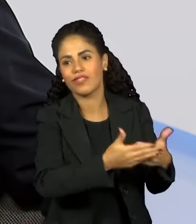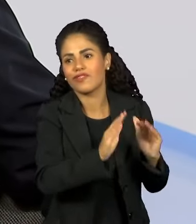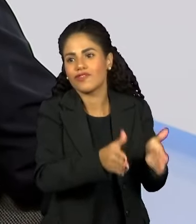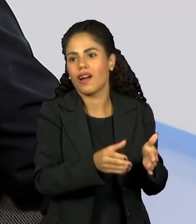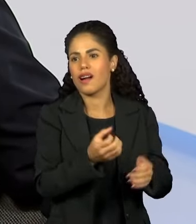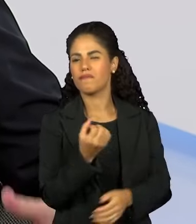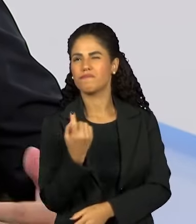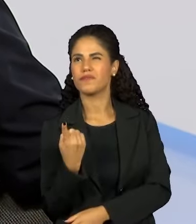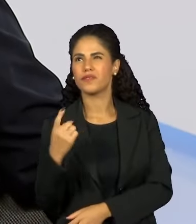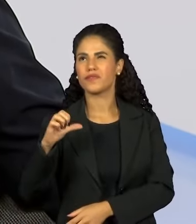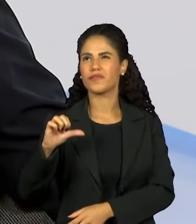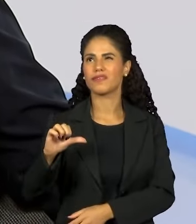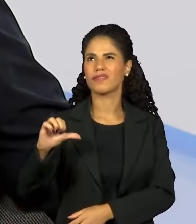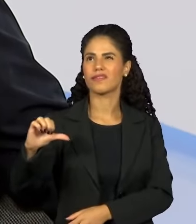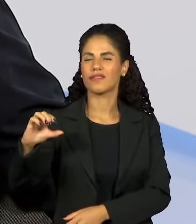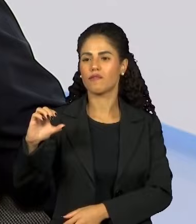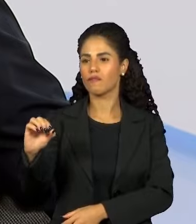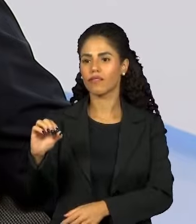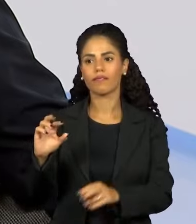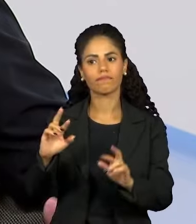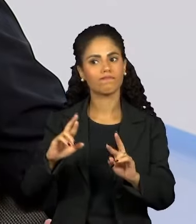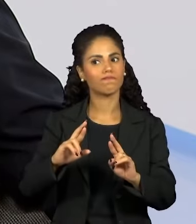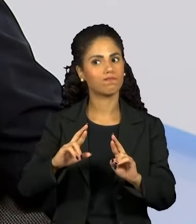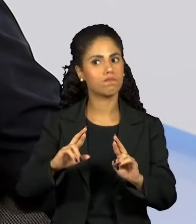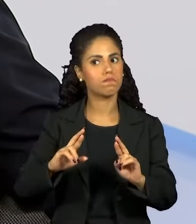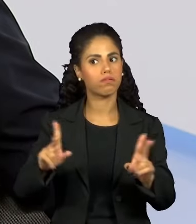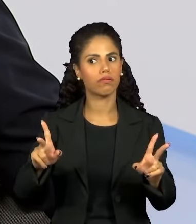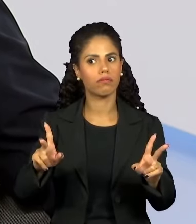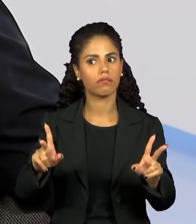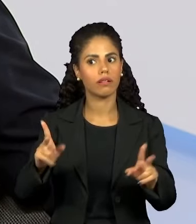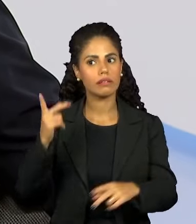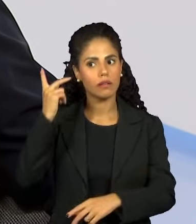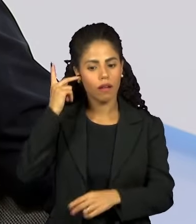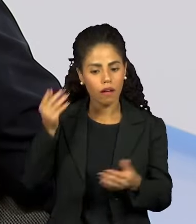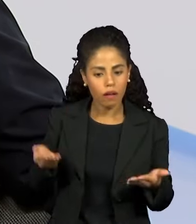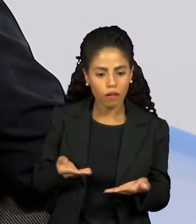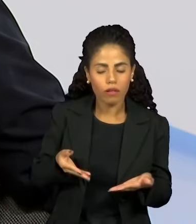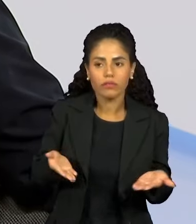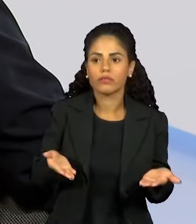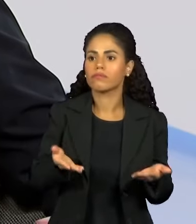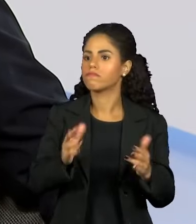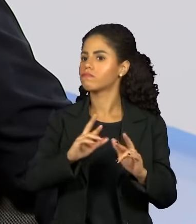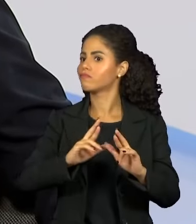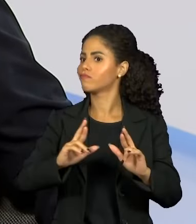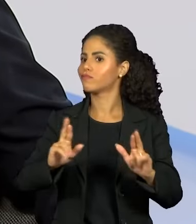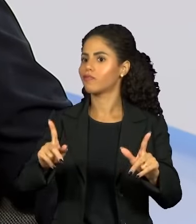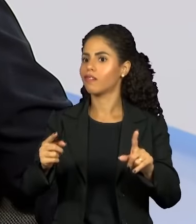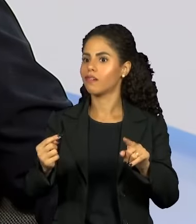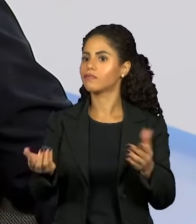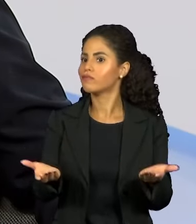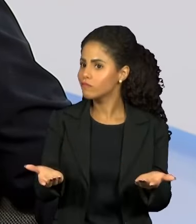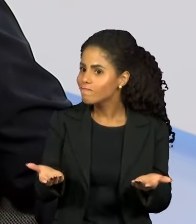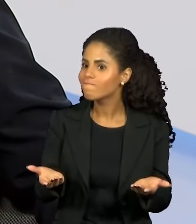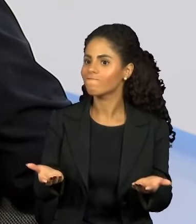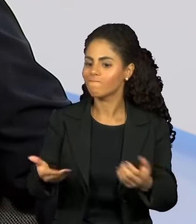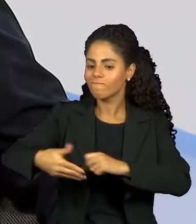e como era diferente a relação do paulistano com a rua. Então, eu acho que